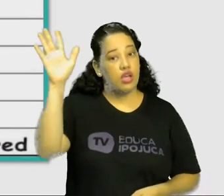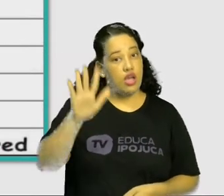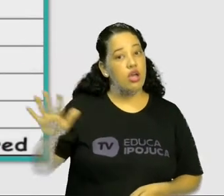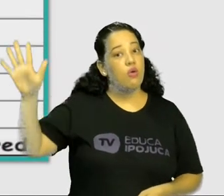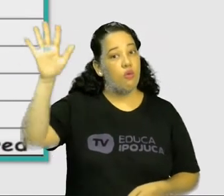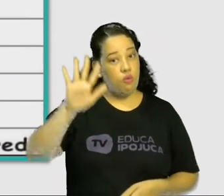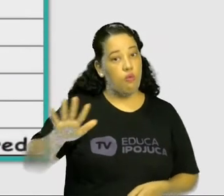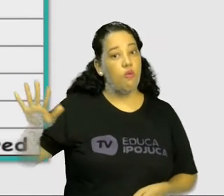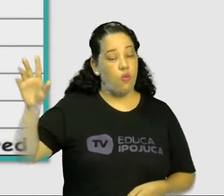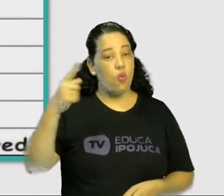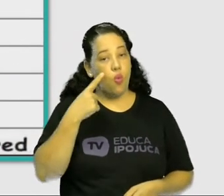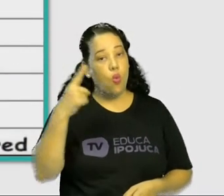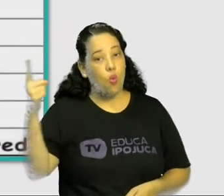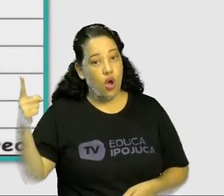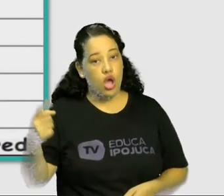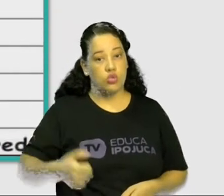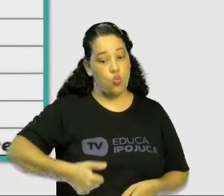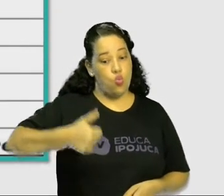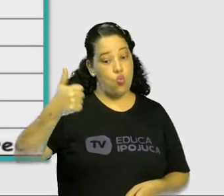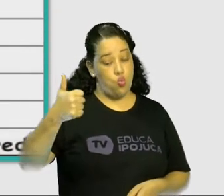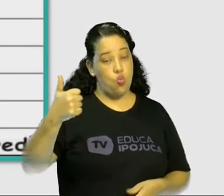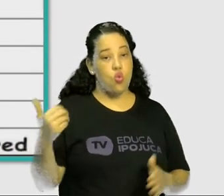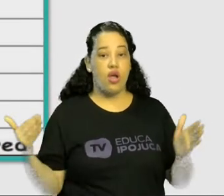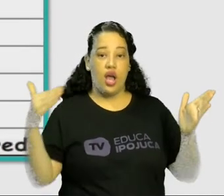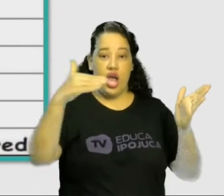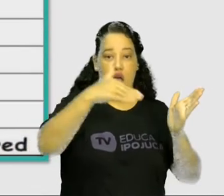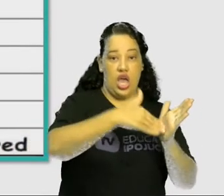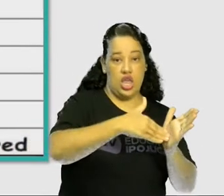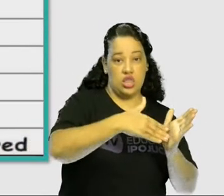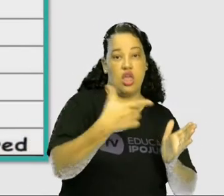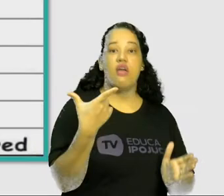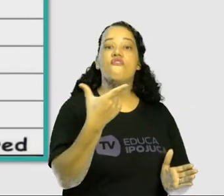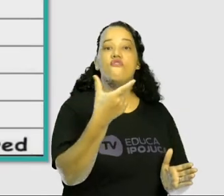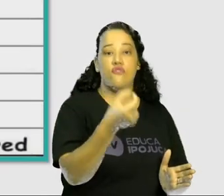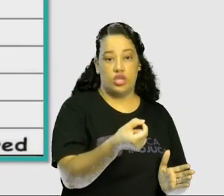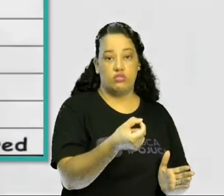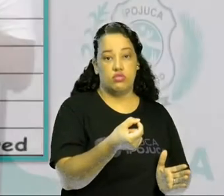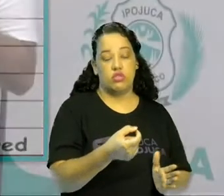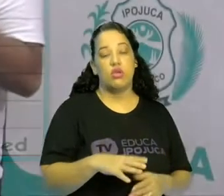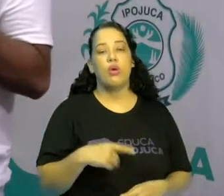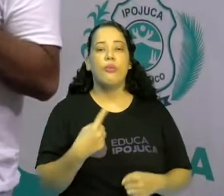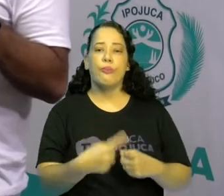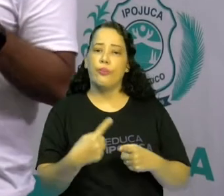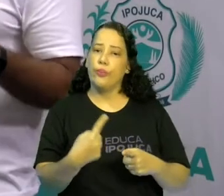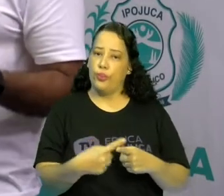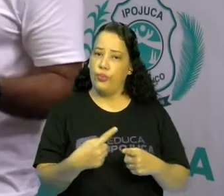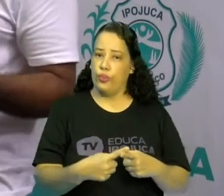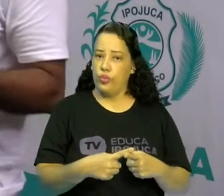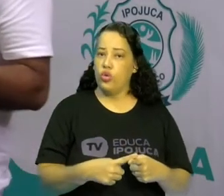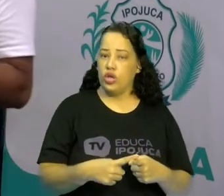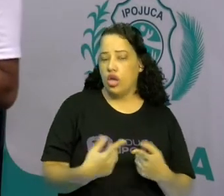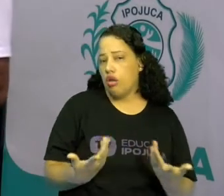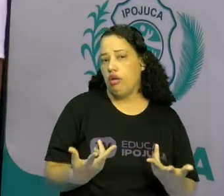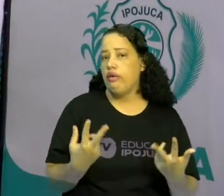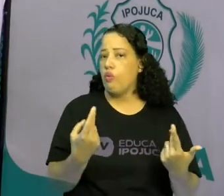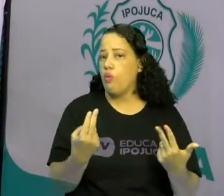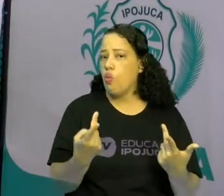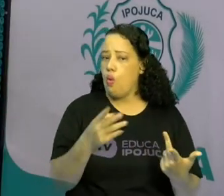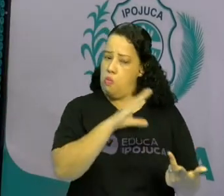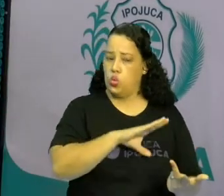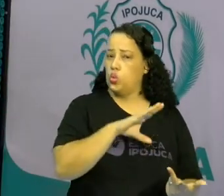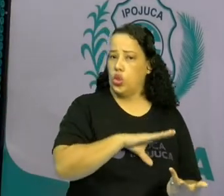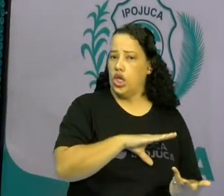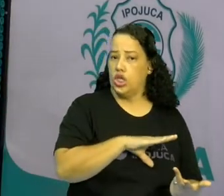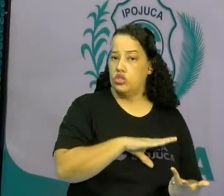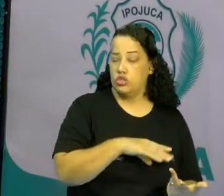de 1 até o 20. Por quê? Porque o esquema em inglês é o mesmo do português. Você vai